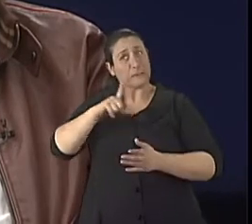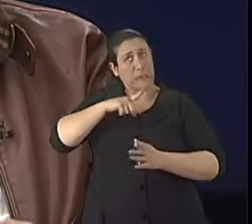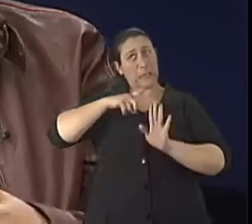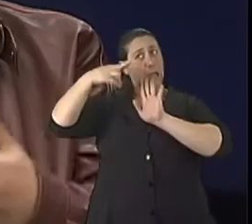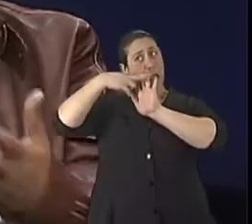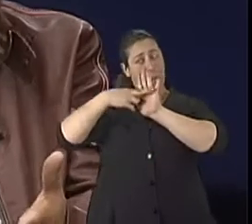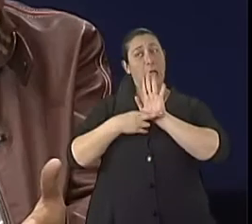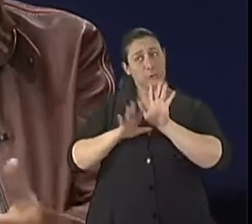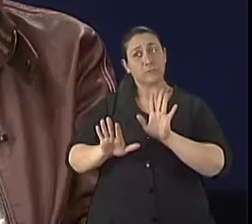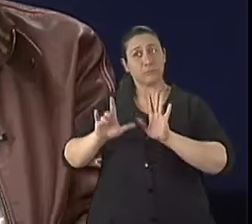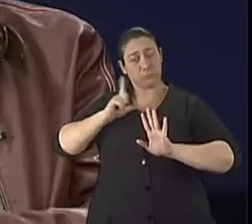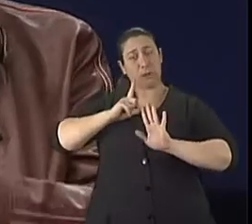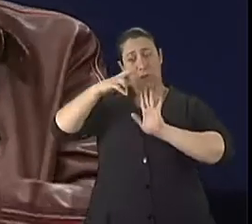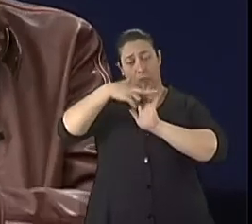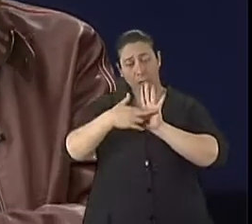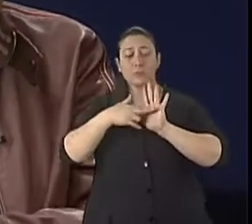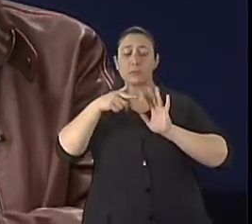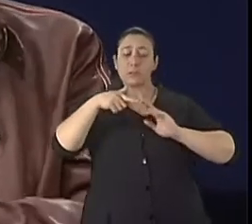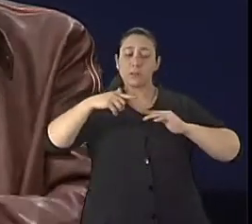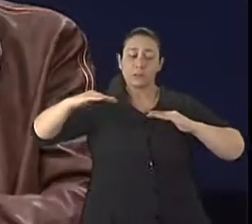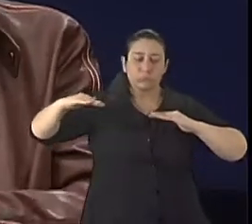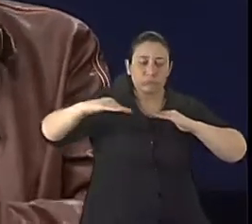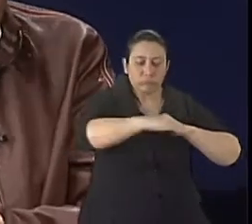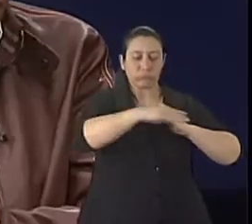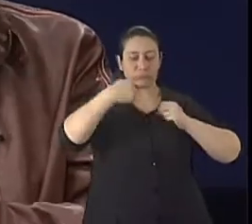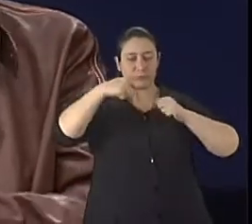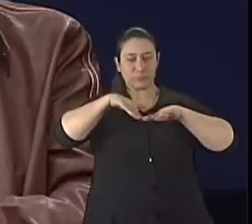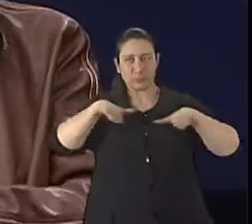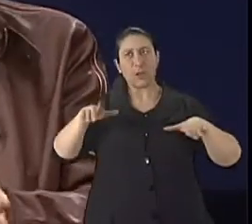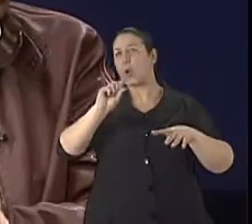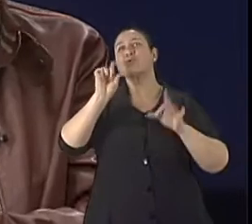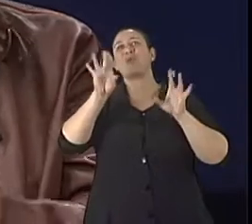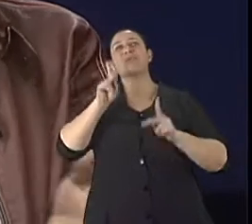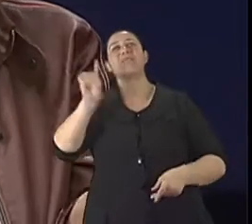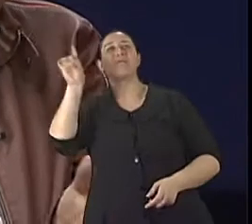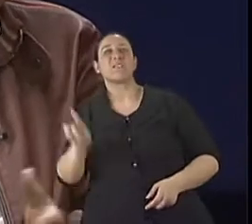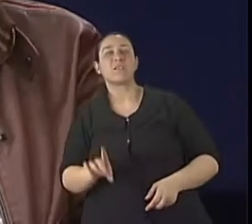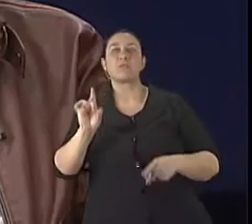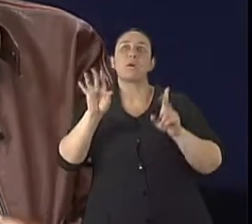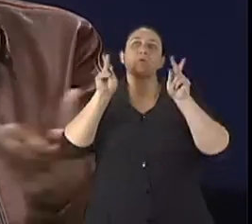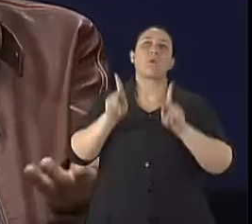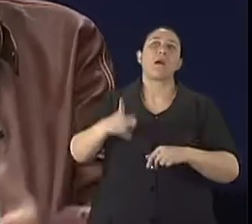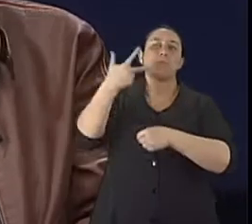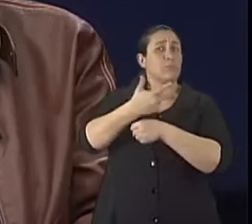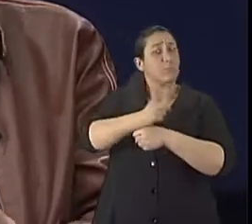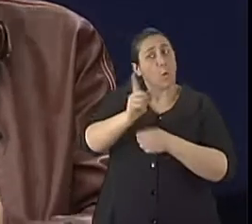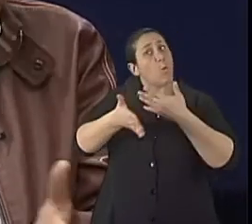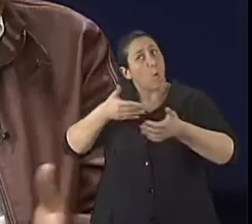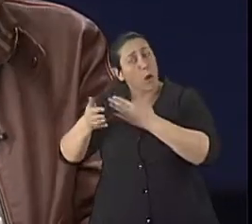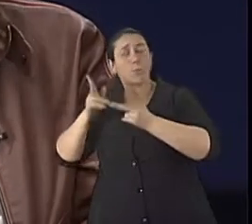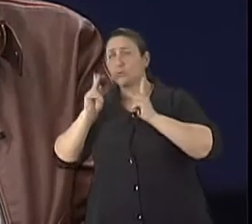que sirva a todo cidadão, qualquer tipo de cidadão, não com deficiência ou idoso, mas qualquer cidadão, qualquer pessoa,